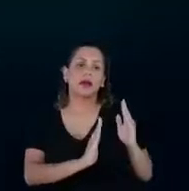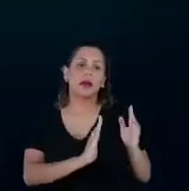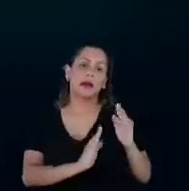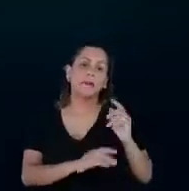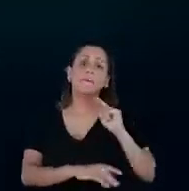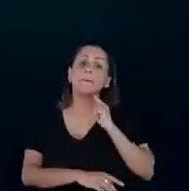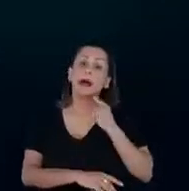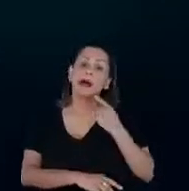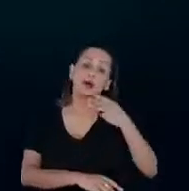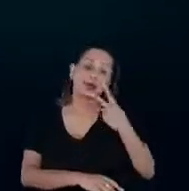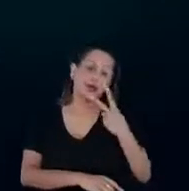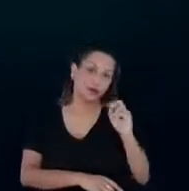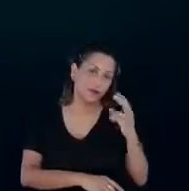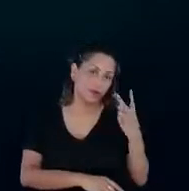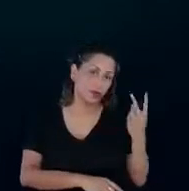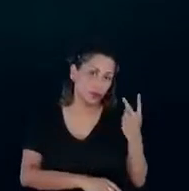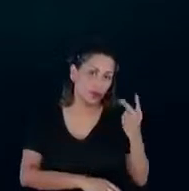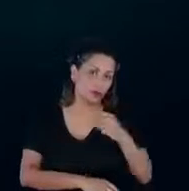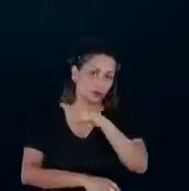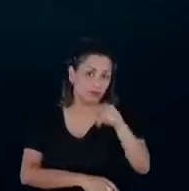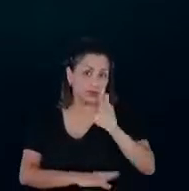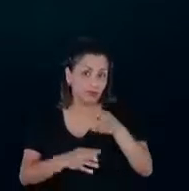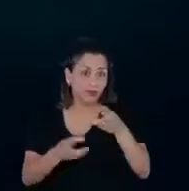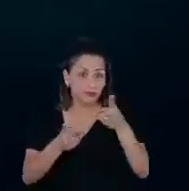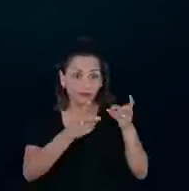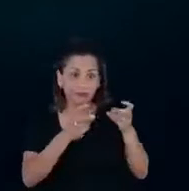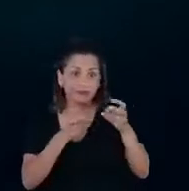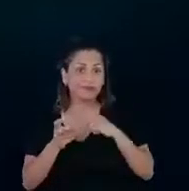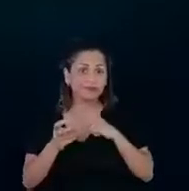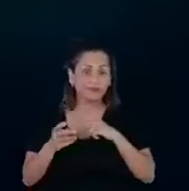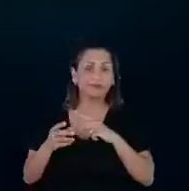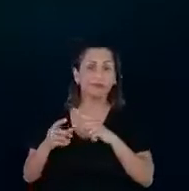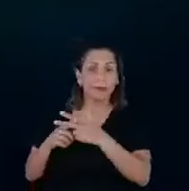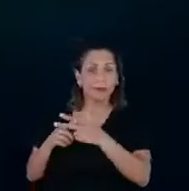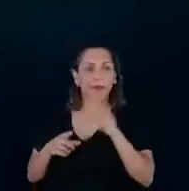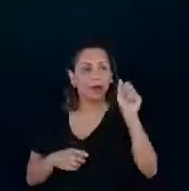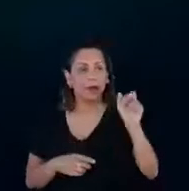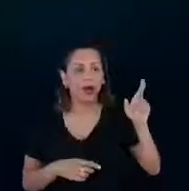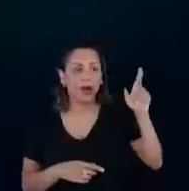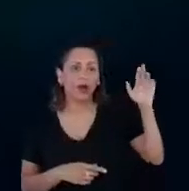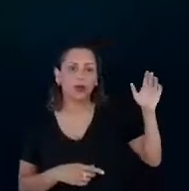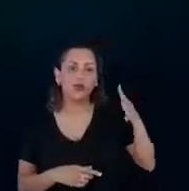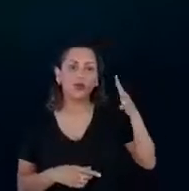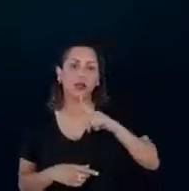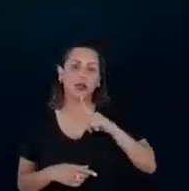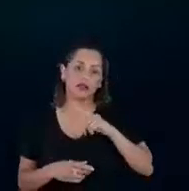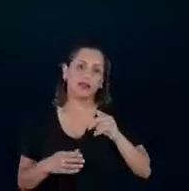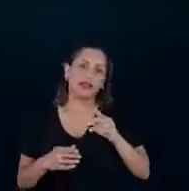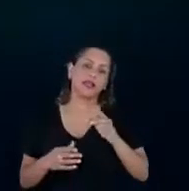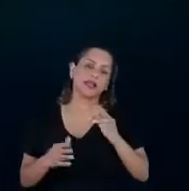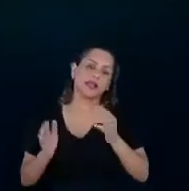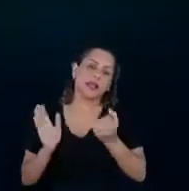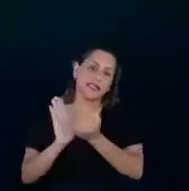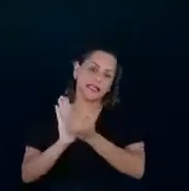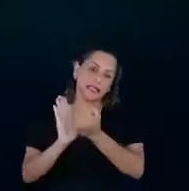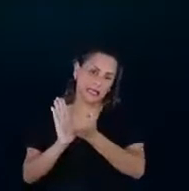ou seja, já vão poder observar e ter acesso aos equipamentos de ar-condicionado com o selo Procel Ouro. Então,